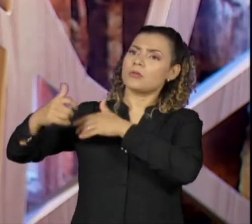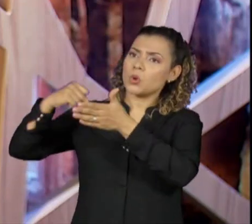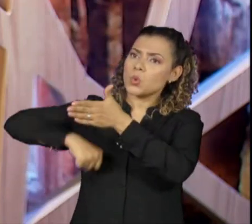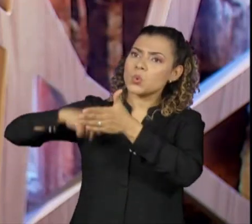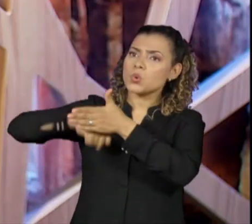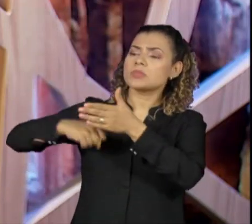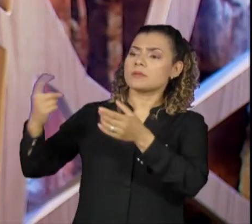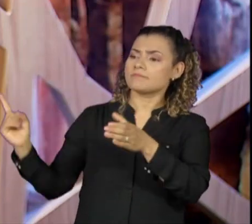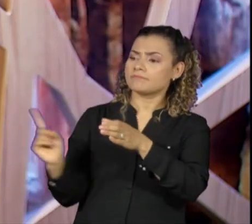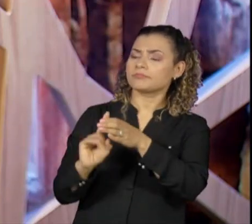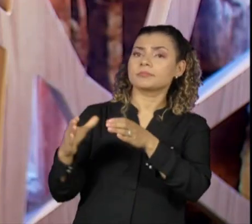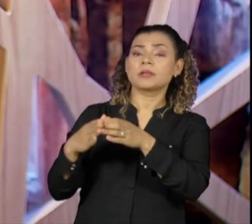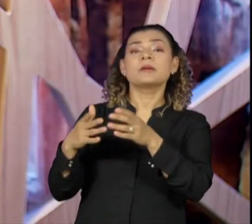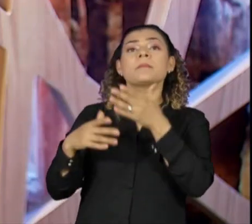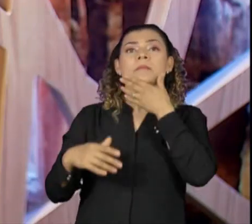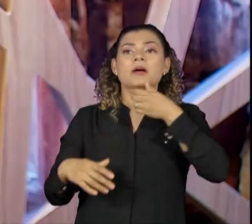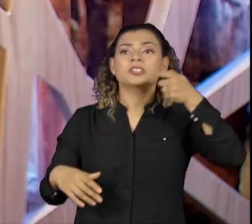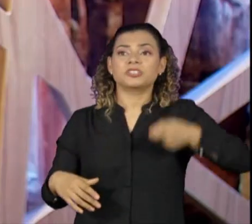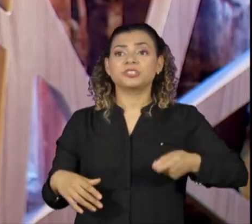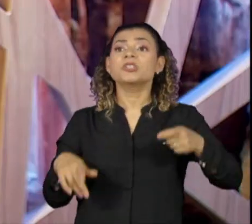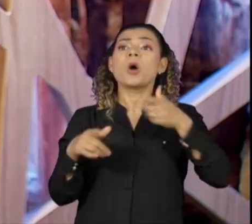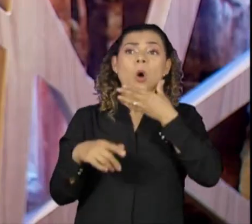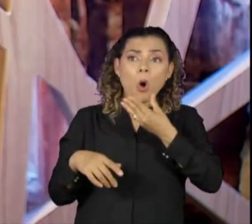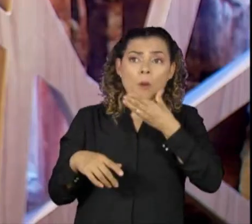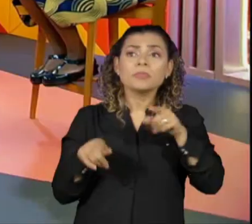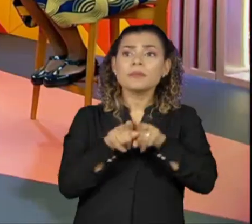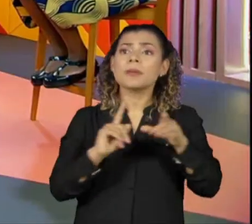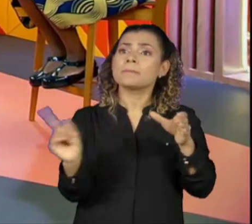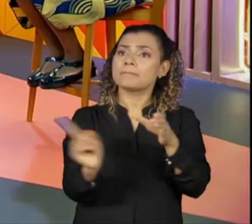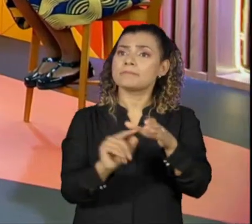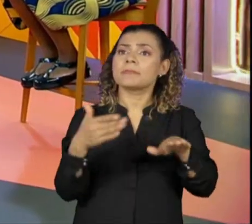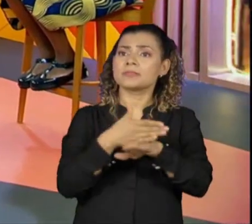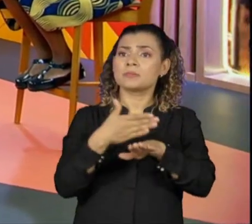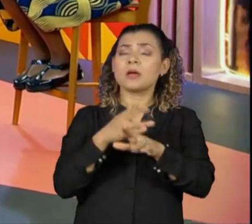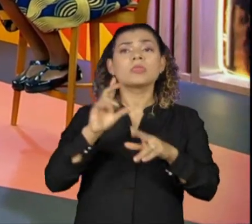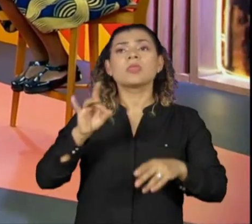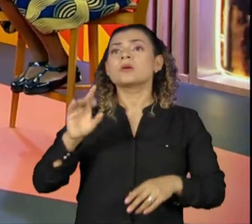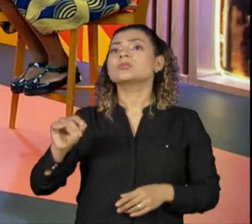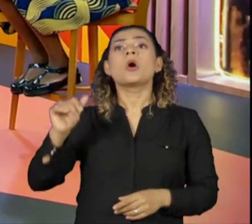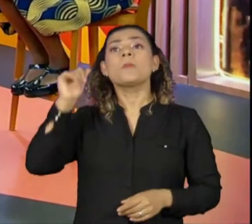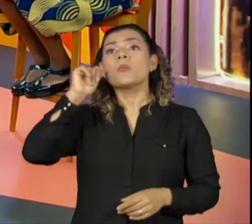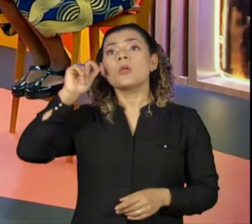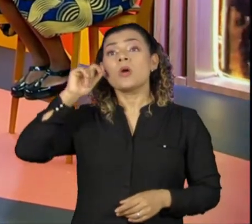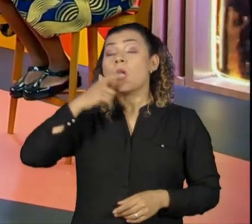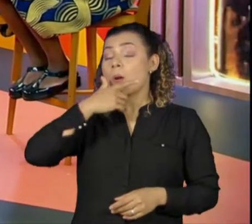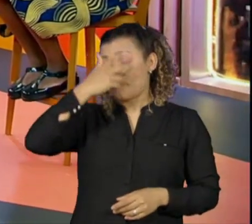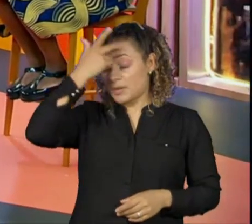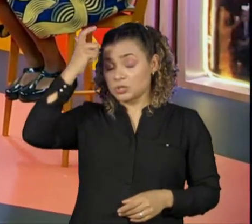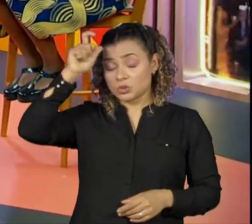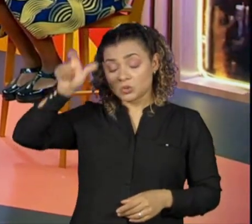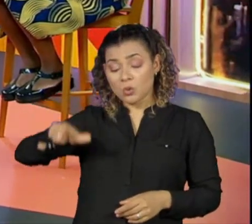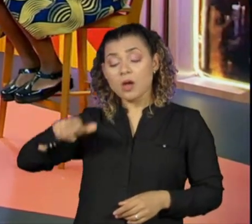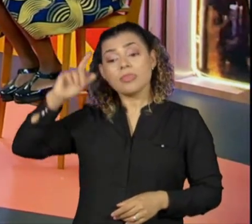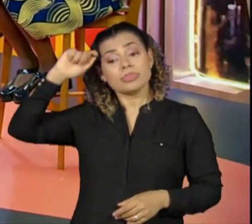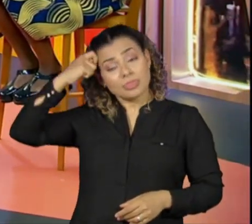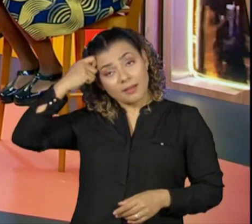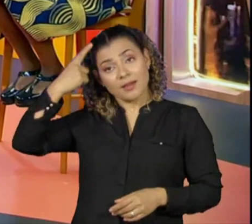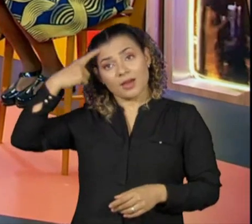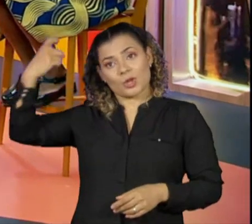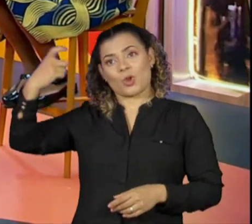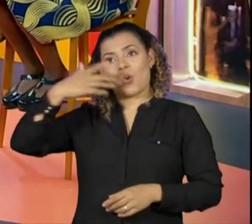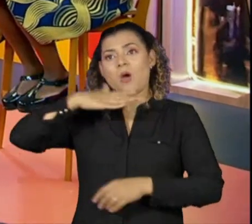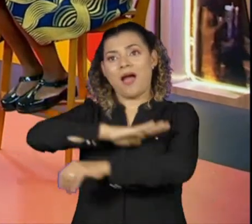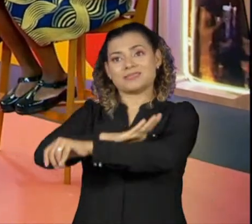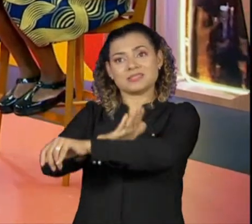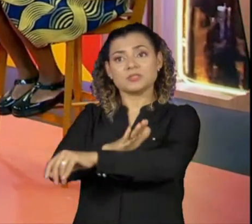luta antimachista, justamente porque não foram as pessoas negras que criaram o racismo, assim como não foram as mulheres que criaram o